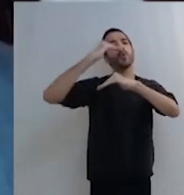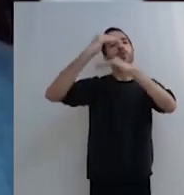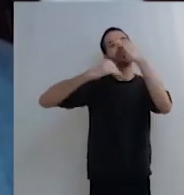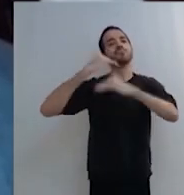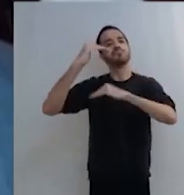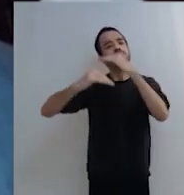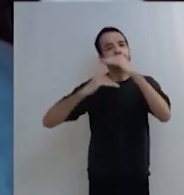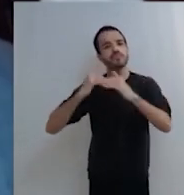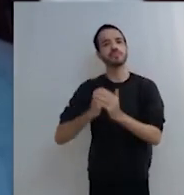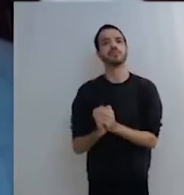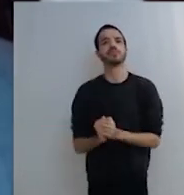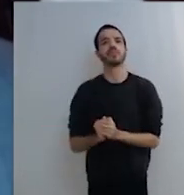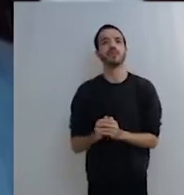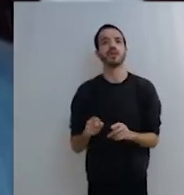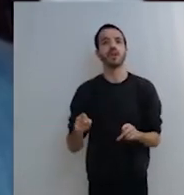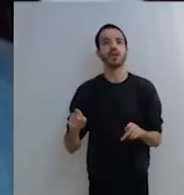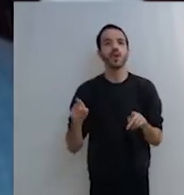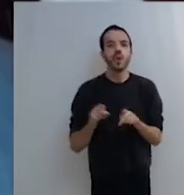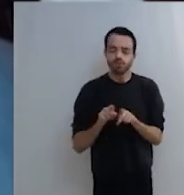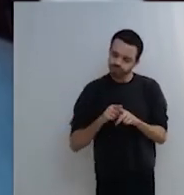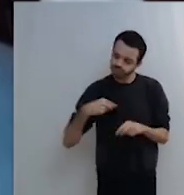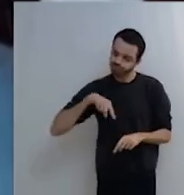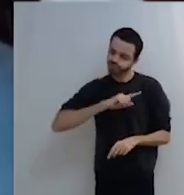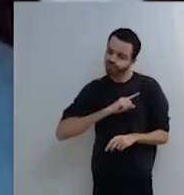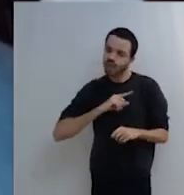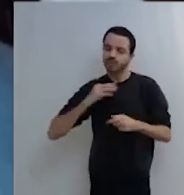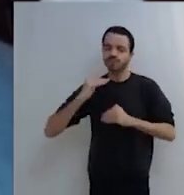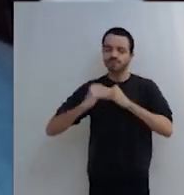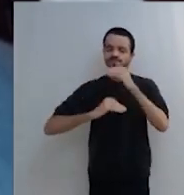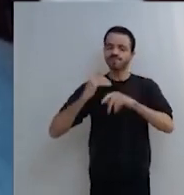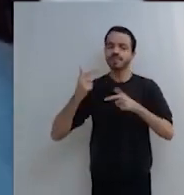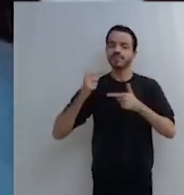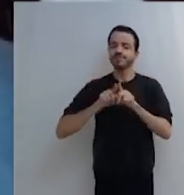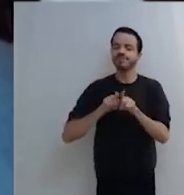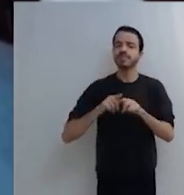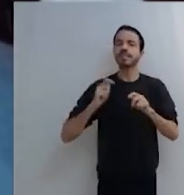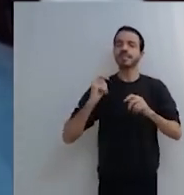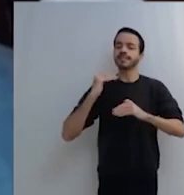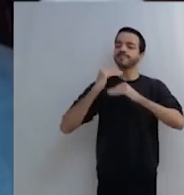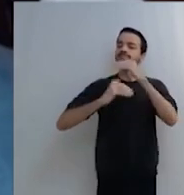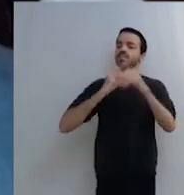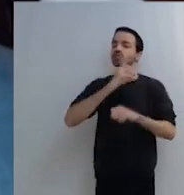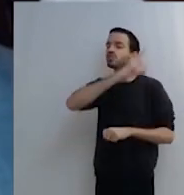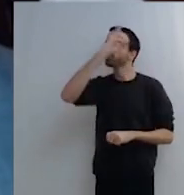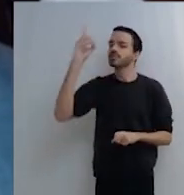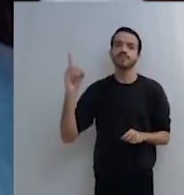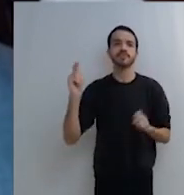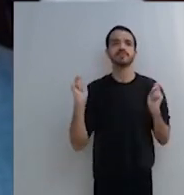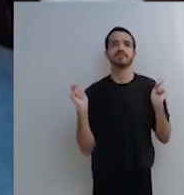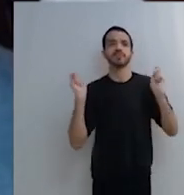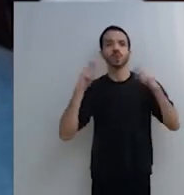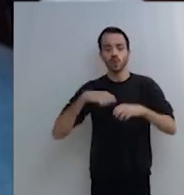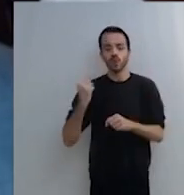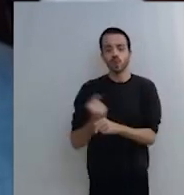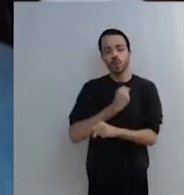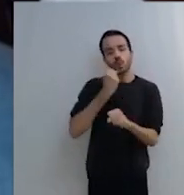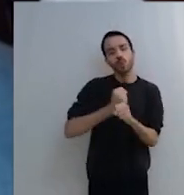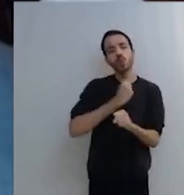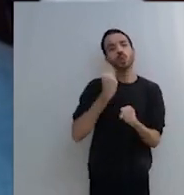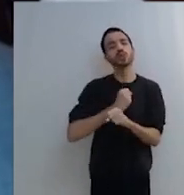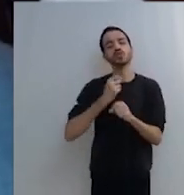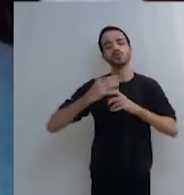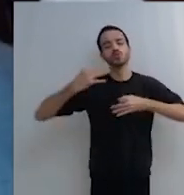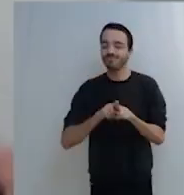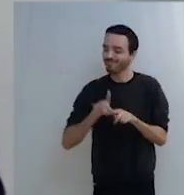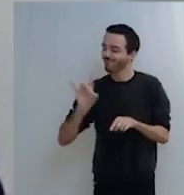no nosso exercício diário de bem julgar. E só assim que a gente vai conseguir construir uma justiça cada